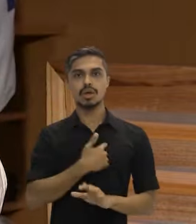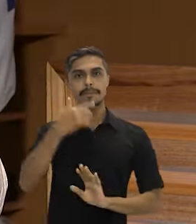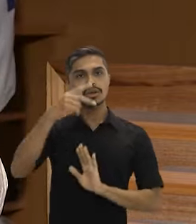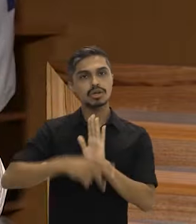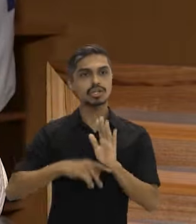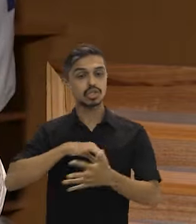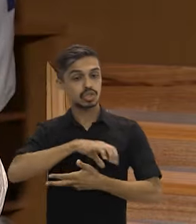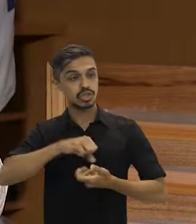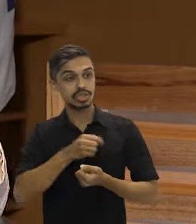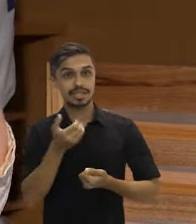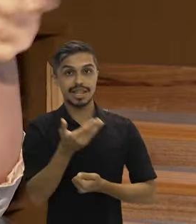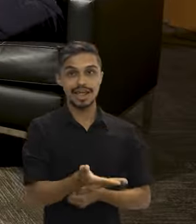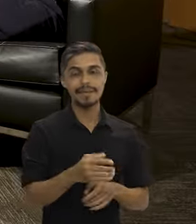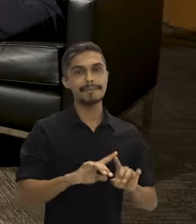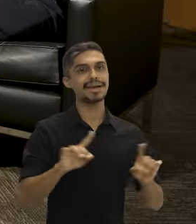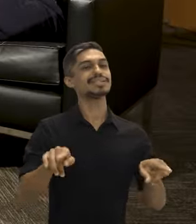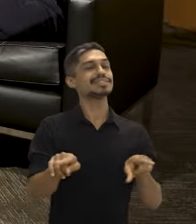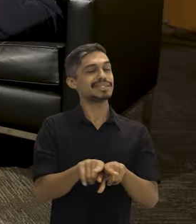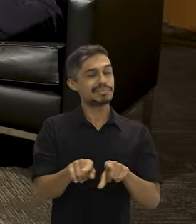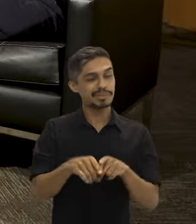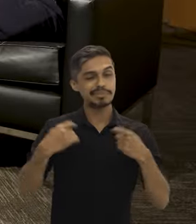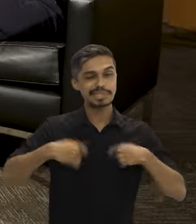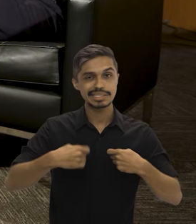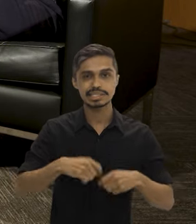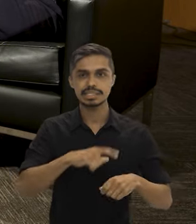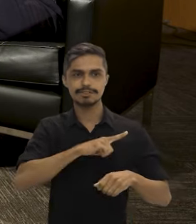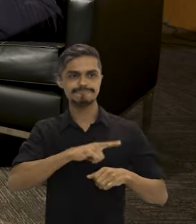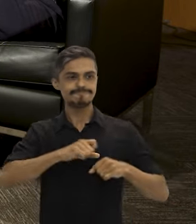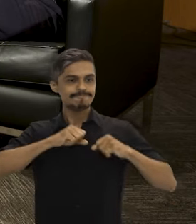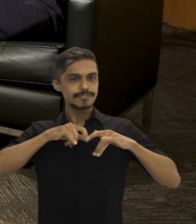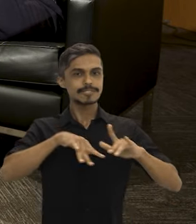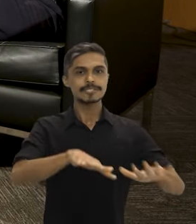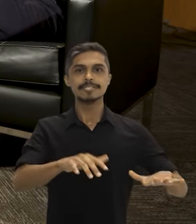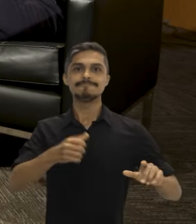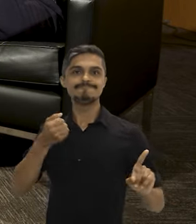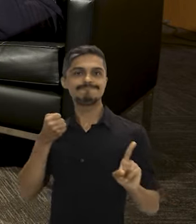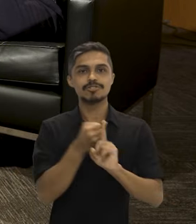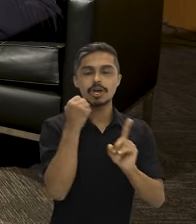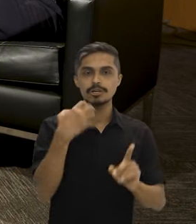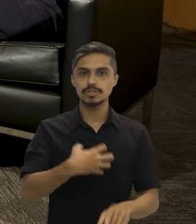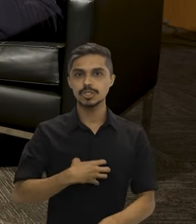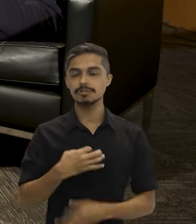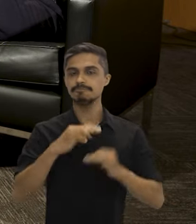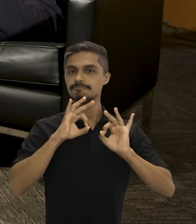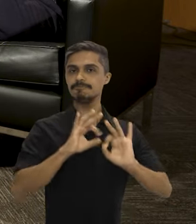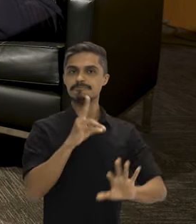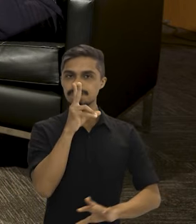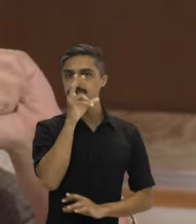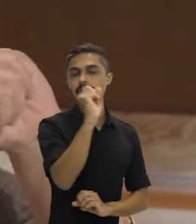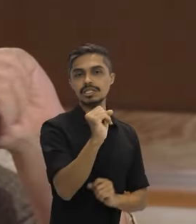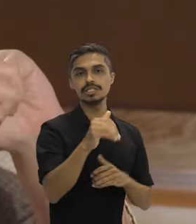sustentáveis na Amazônia. Agora, para isso precisa ter também, esse cara, ter impacto. E essas ações que